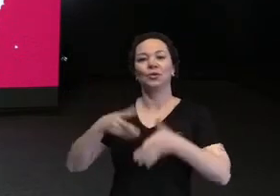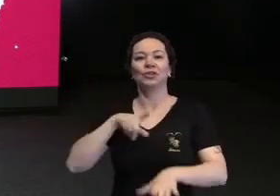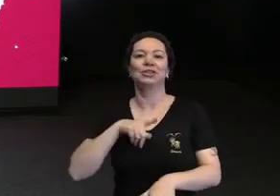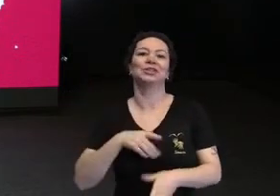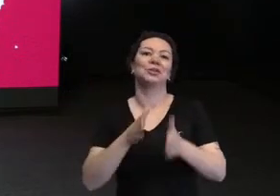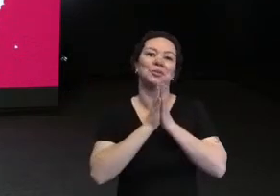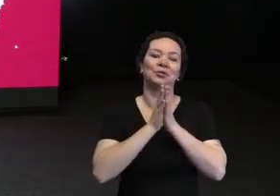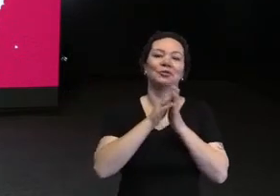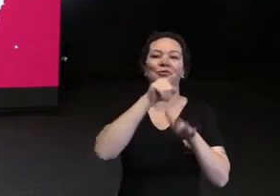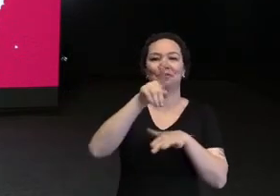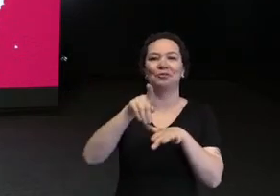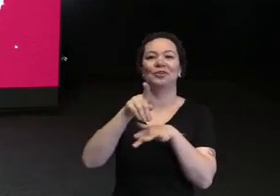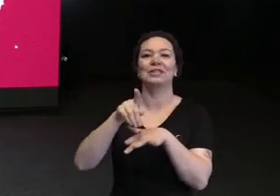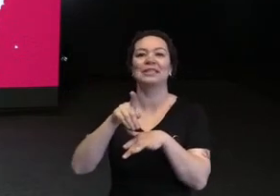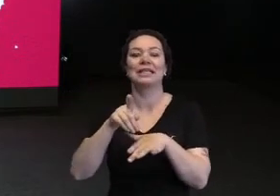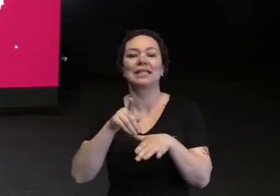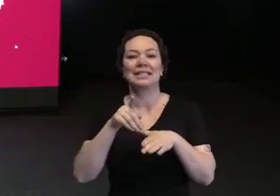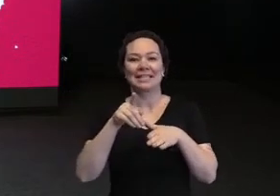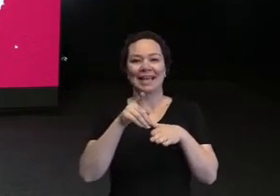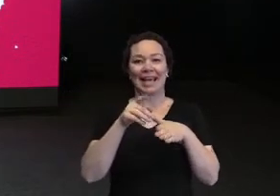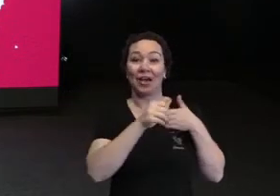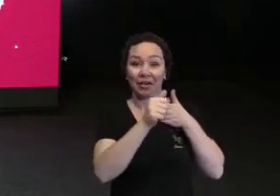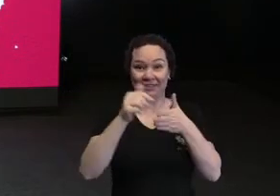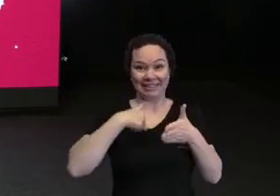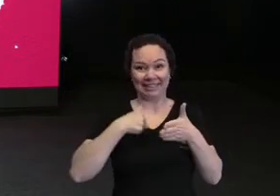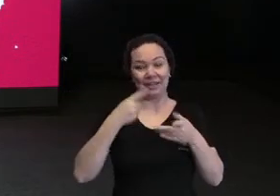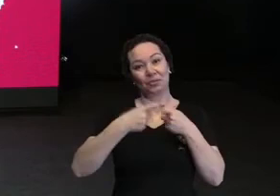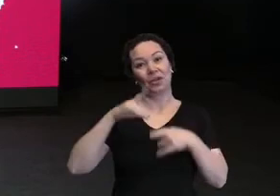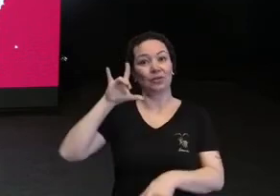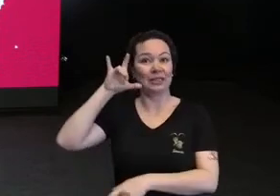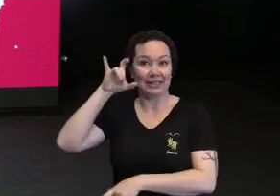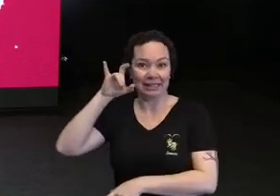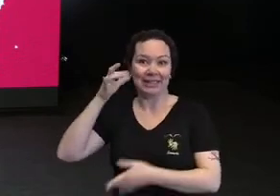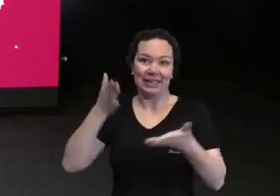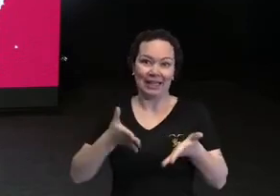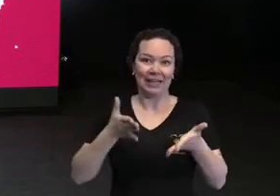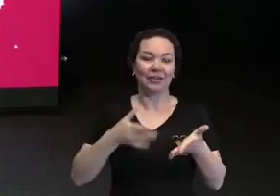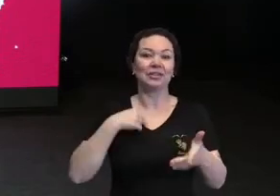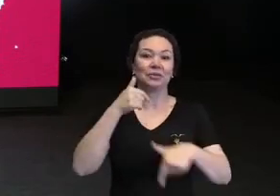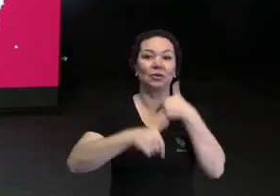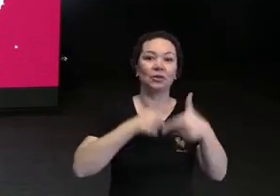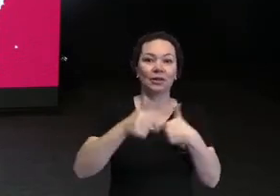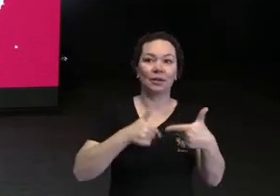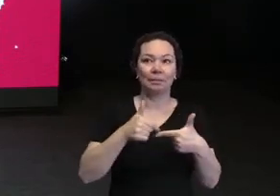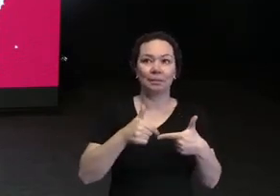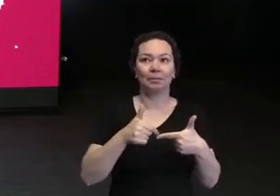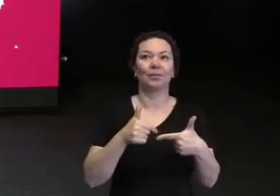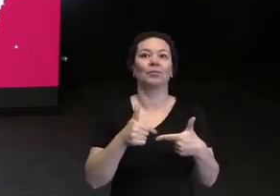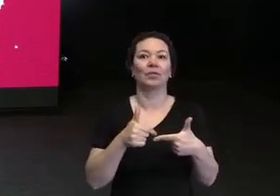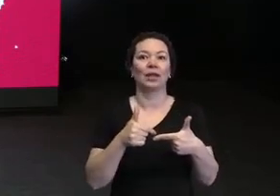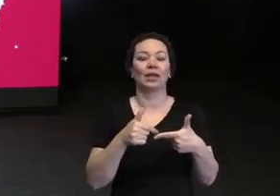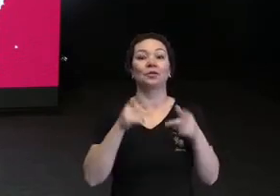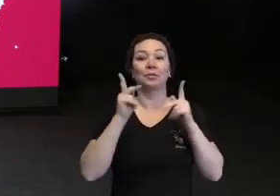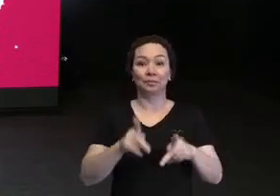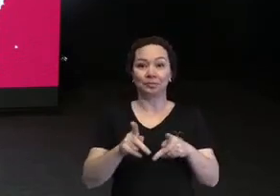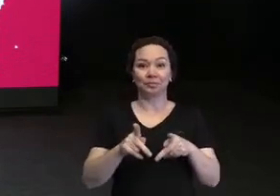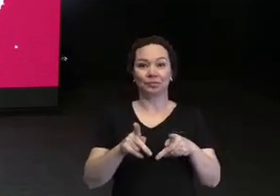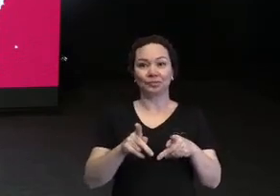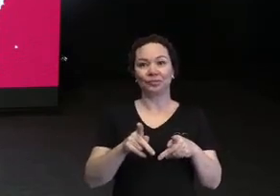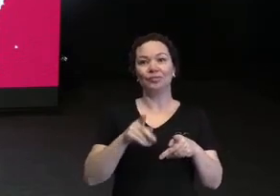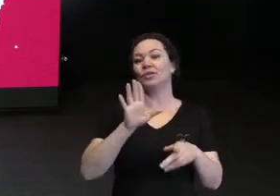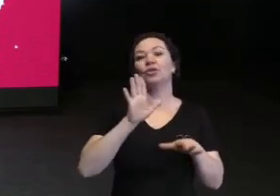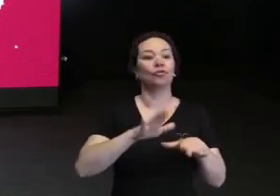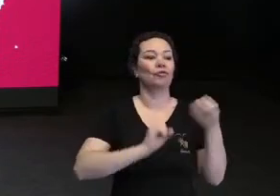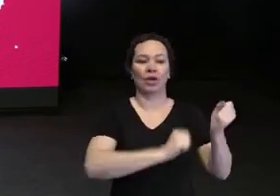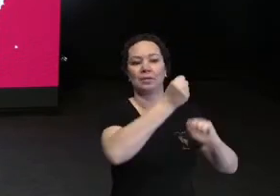por favor, se inscrevam. Na verdade, me sigam, porque agora o Instagram está entregando mais, então, eu trabalho para quem entrega. Não vou ficar nessa de